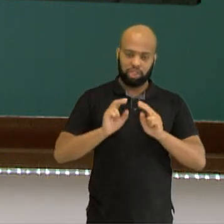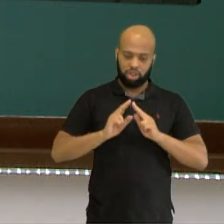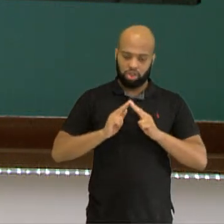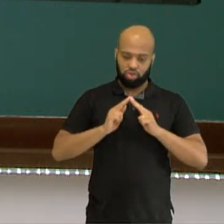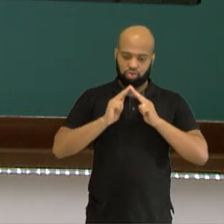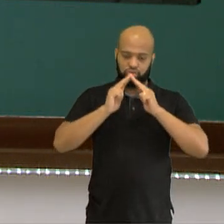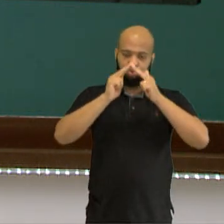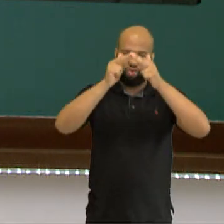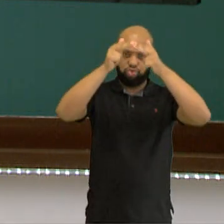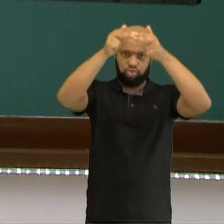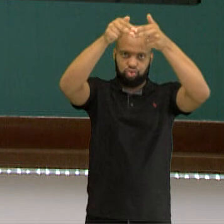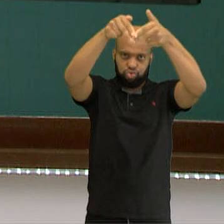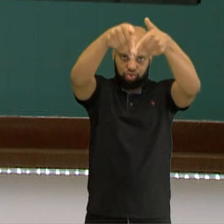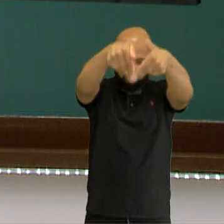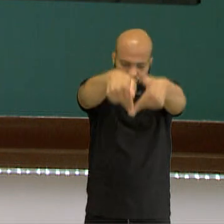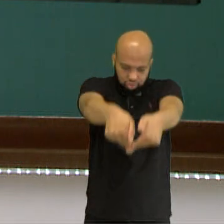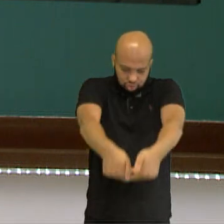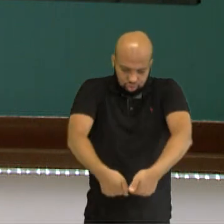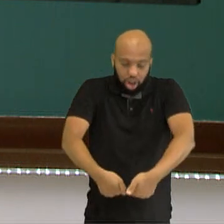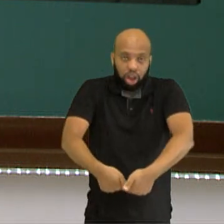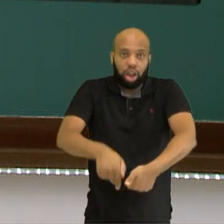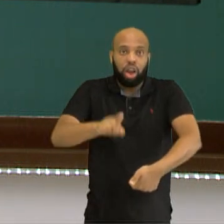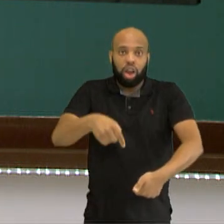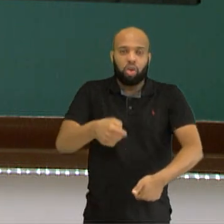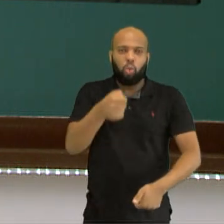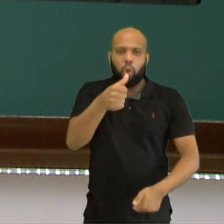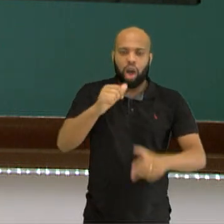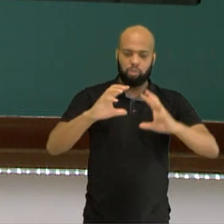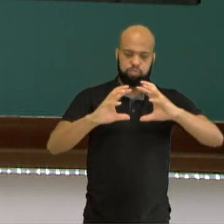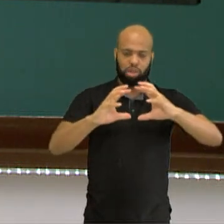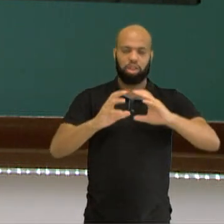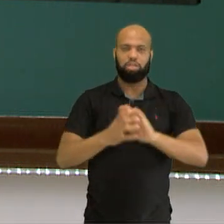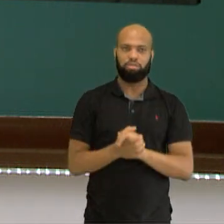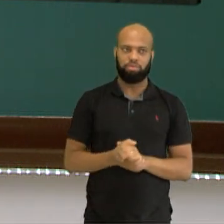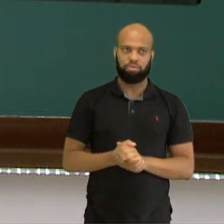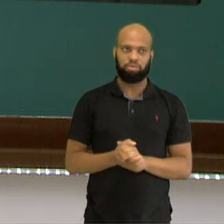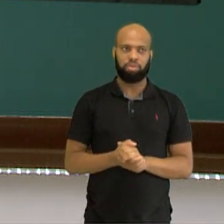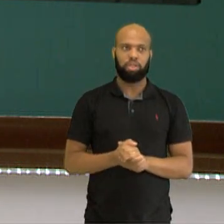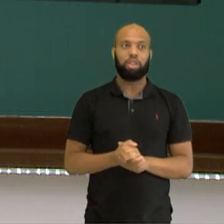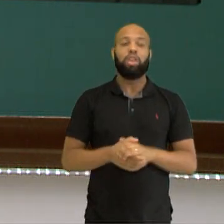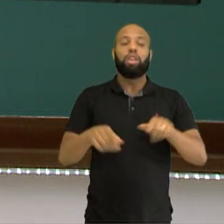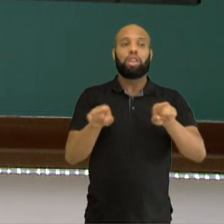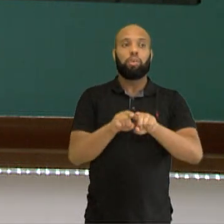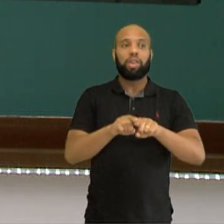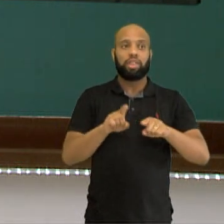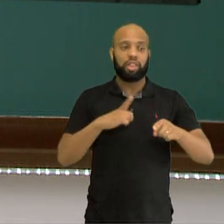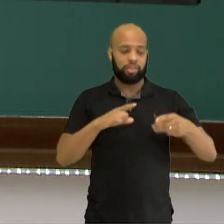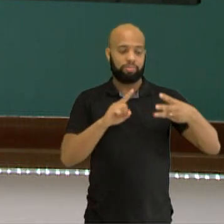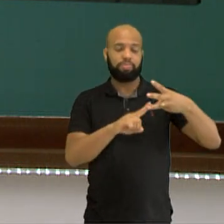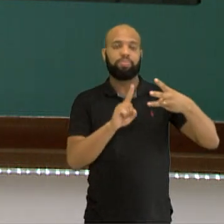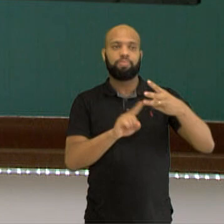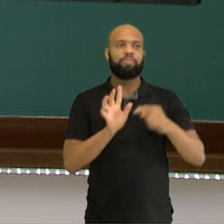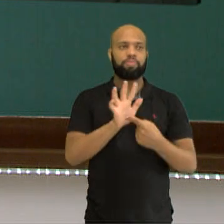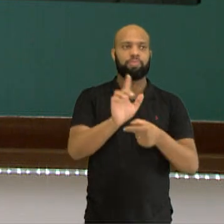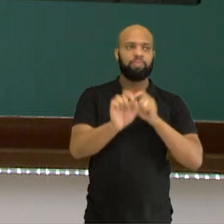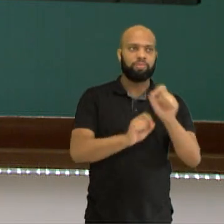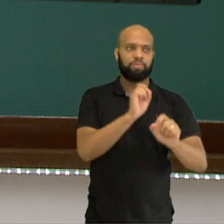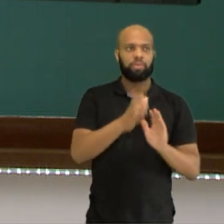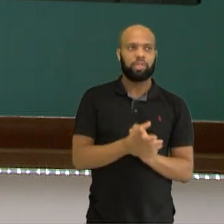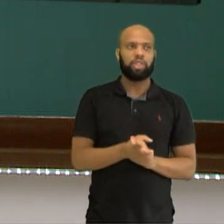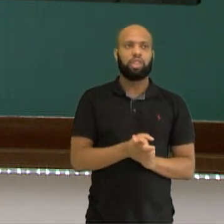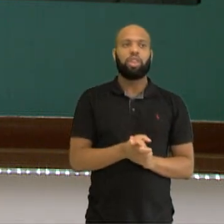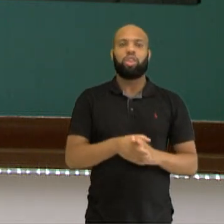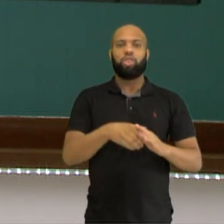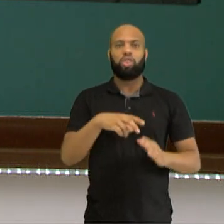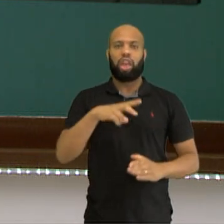volta ao planeta, ou seja, ele é quase esférico e não plano. E uma terceira evidência que eu apresento para vocês é a